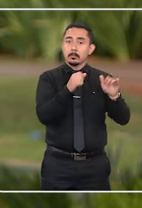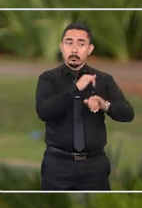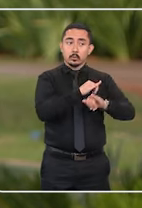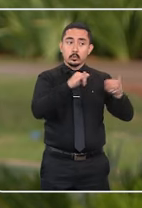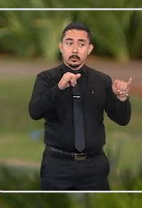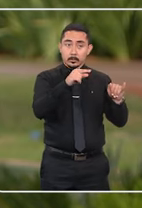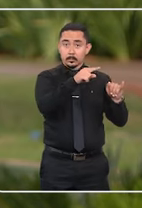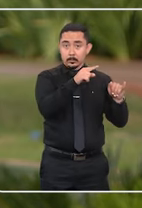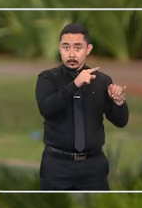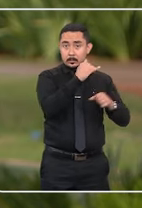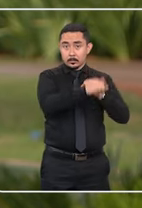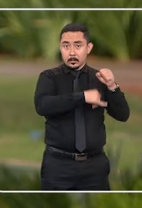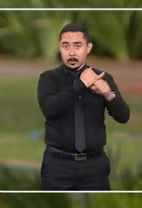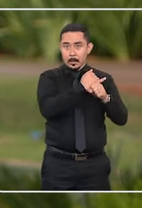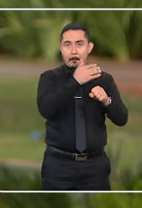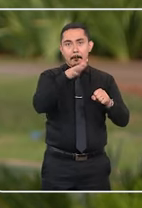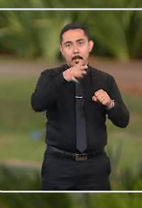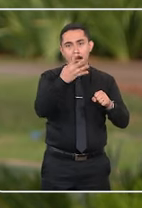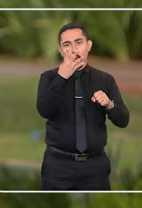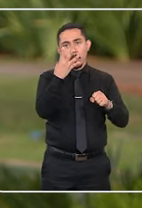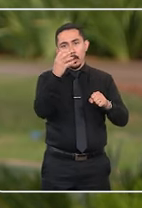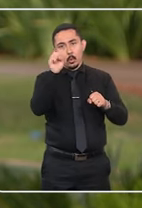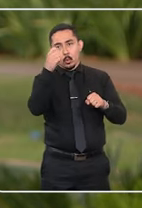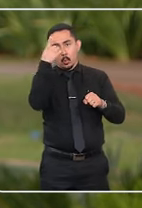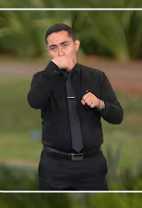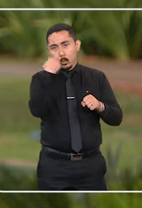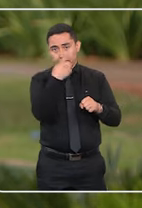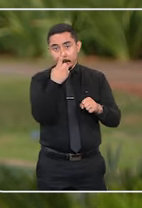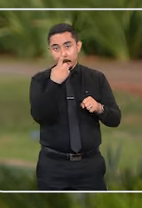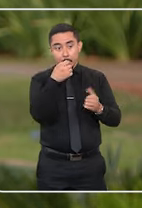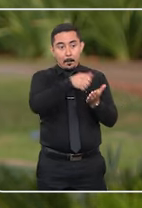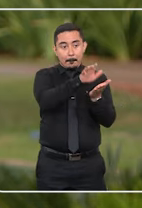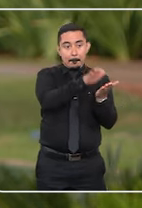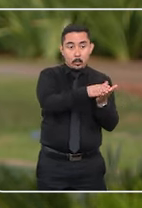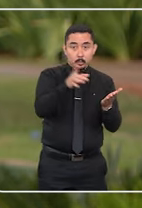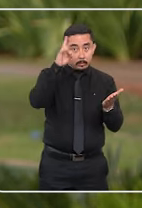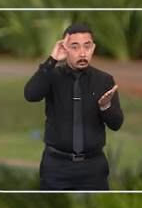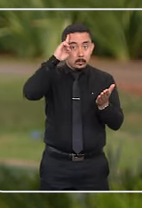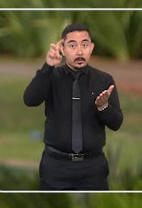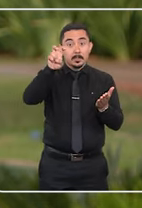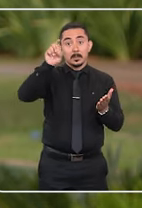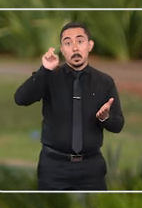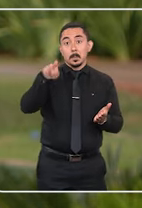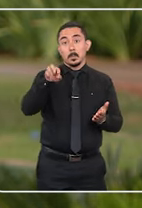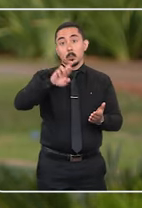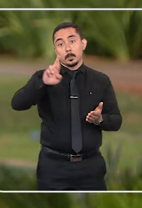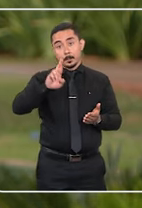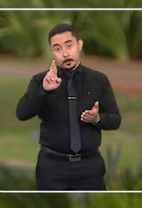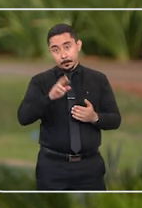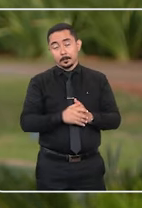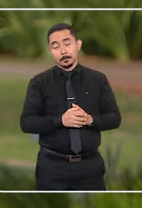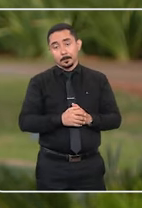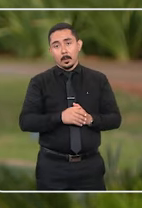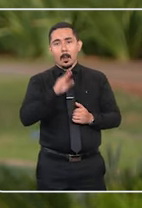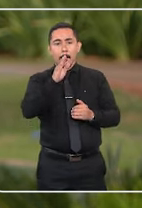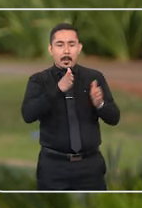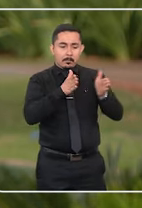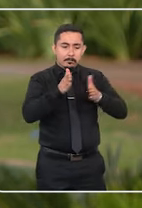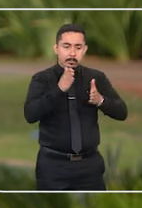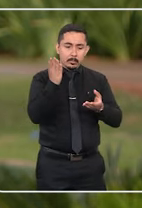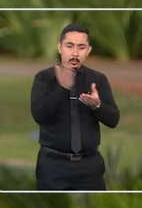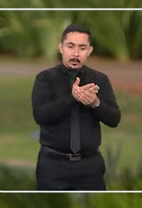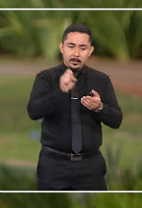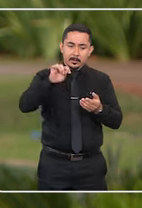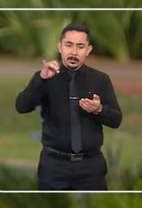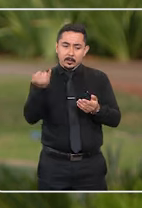da notícia da rede em até 48 horas, sob pena de multa diária de R$ 5 mil. Durante essa fase do processo, o